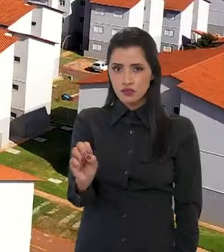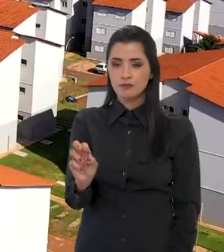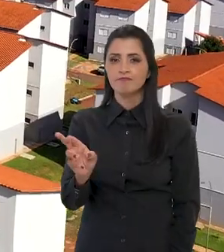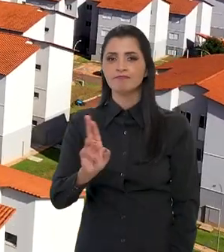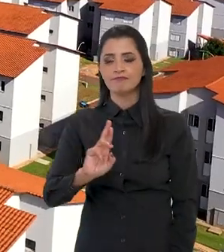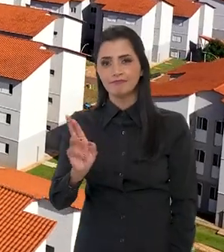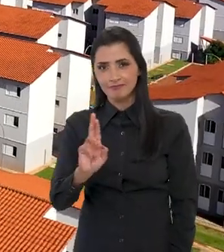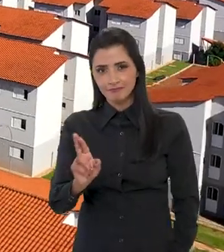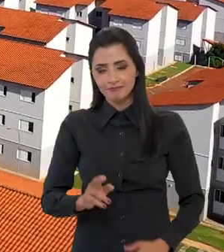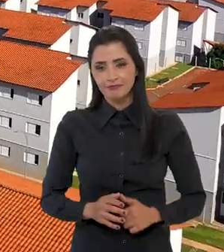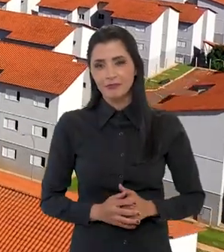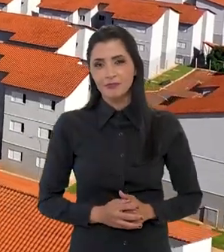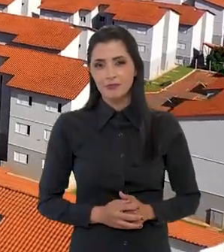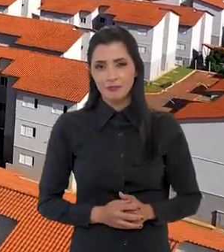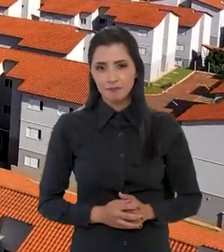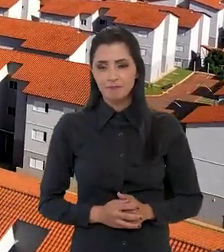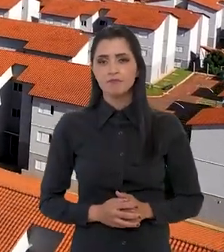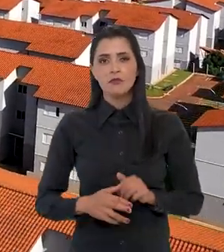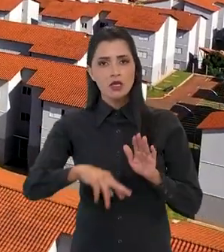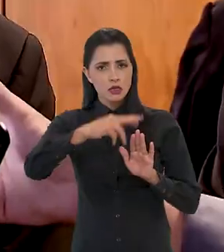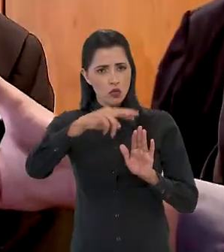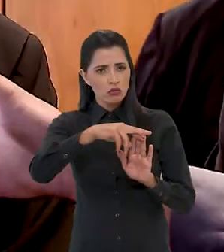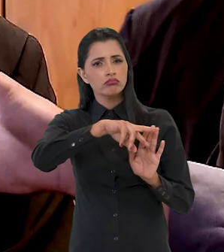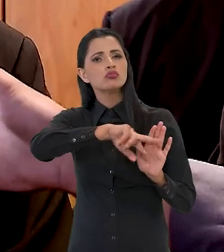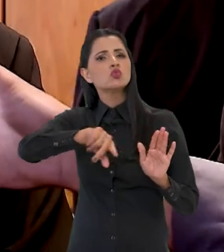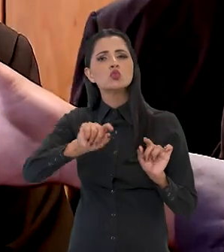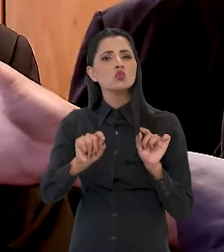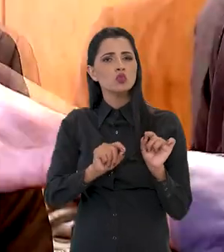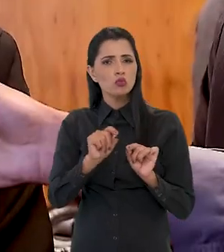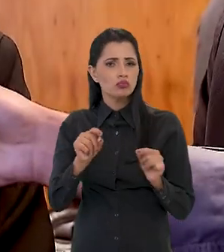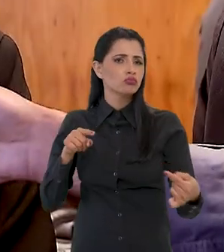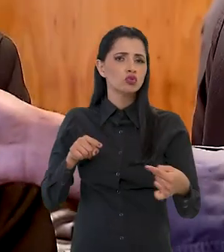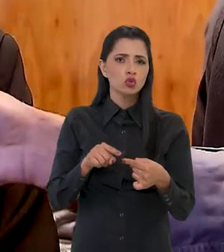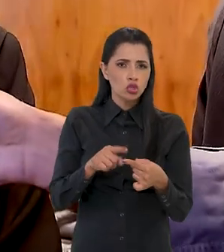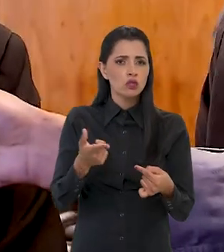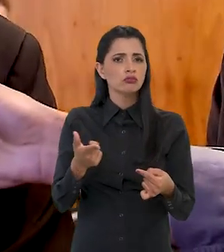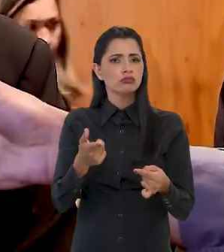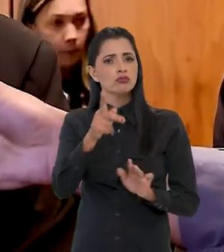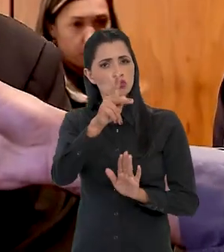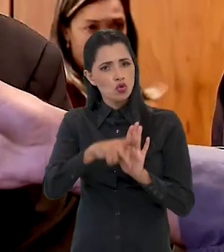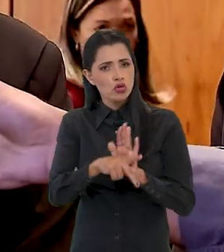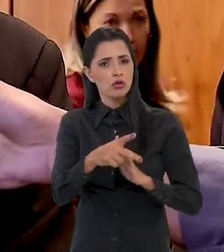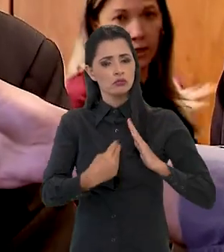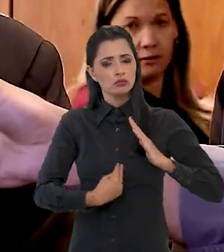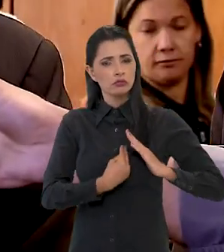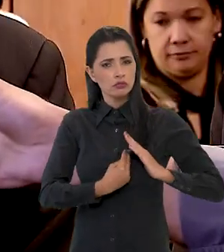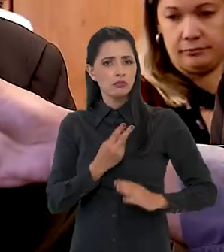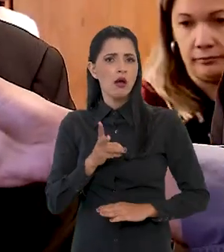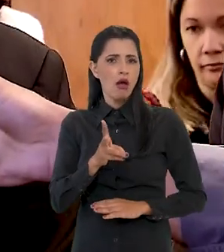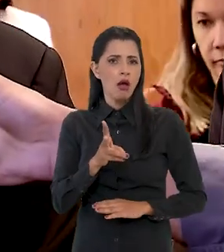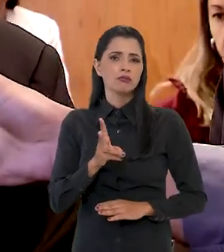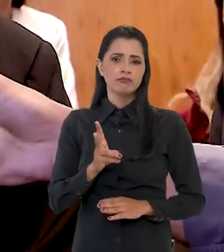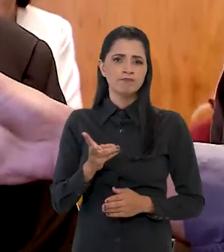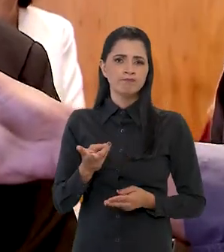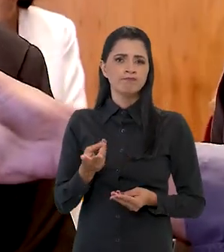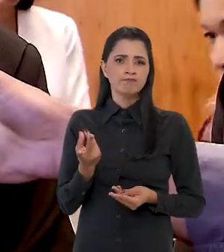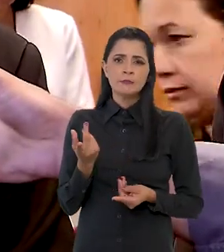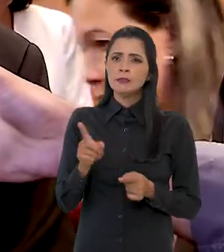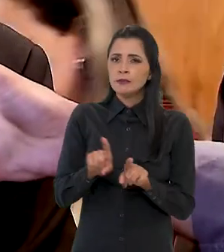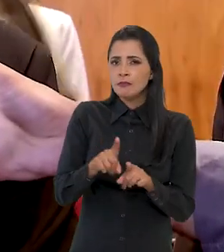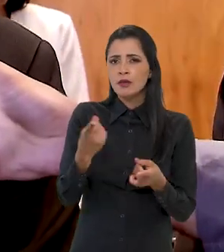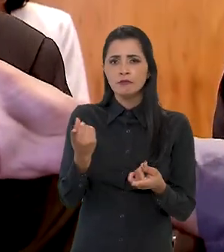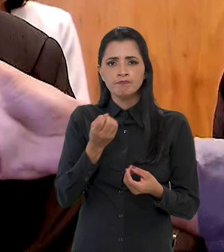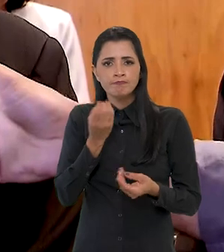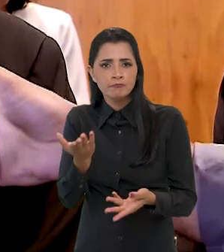até R$ 350 mil. São resoluções para botar o projeto Minha Casa Minha Vida de